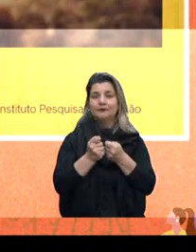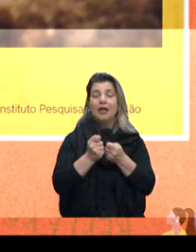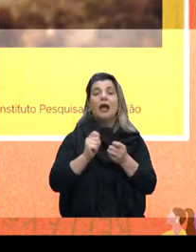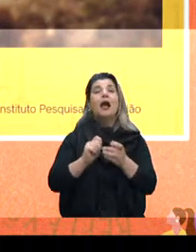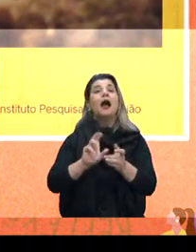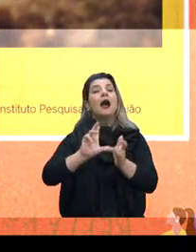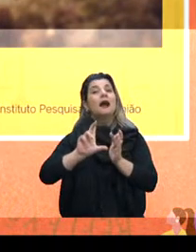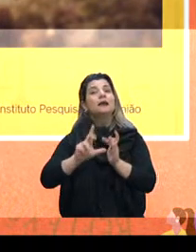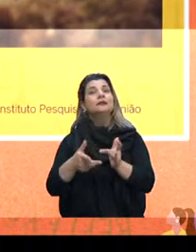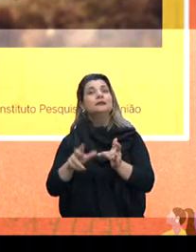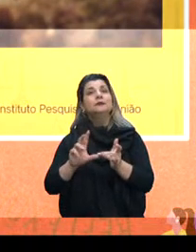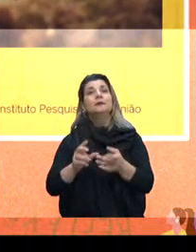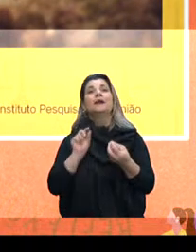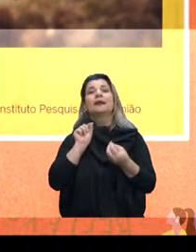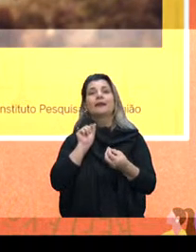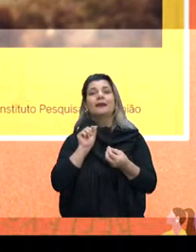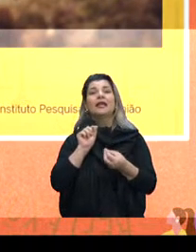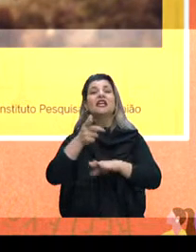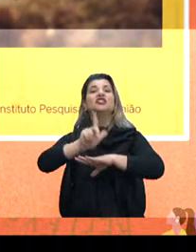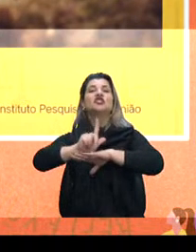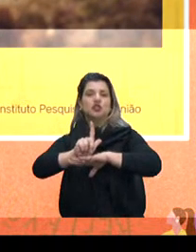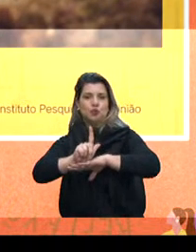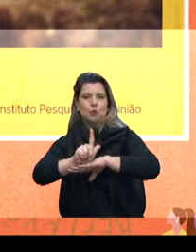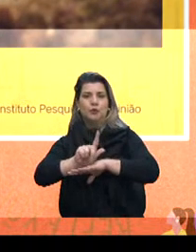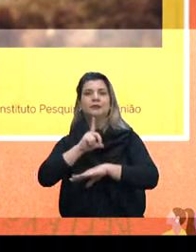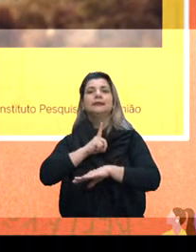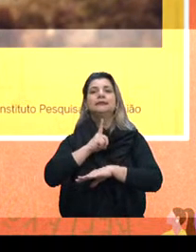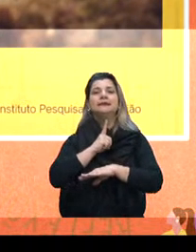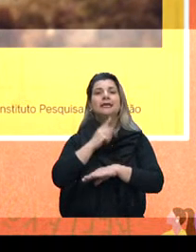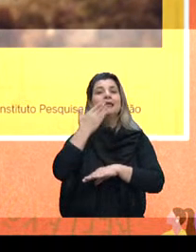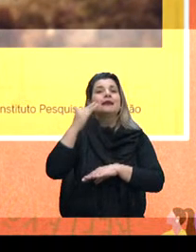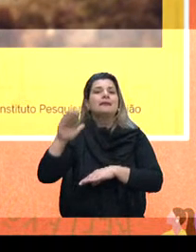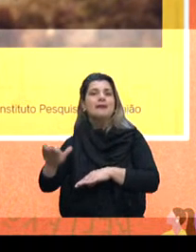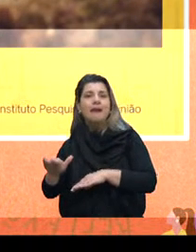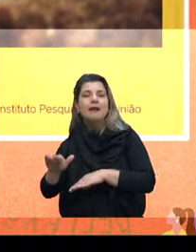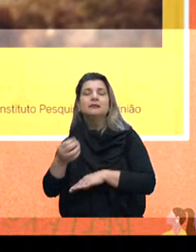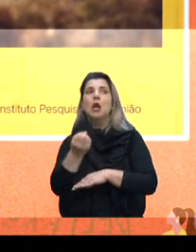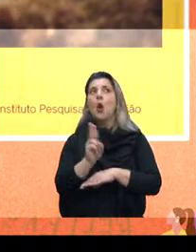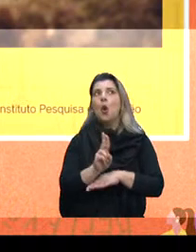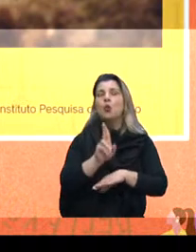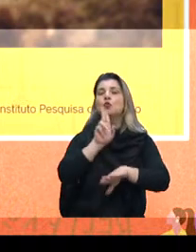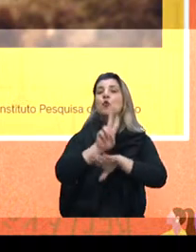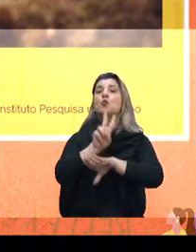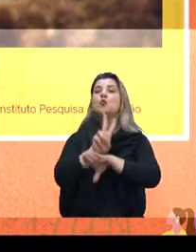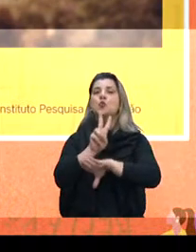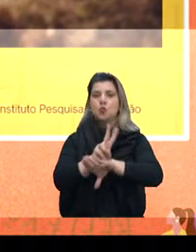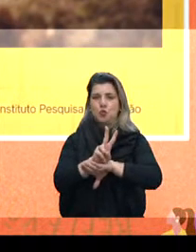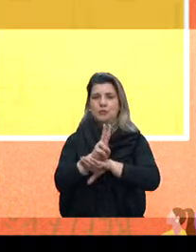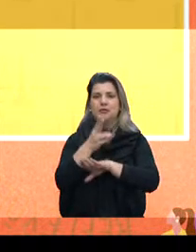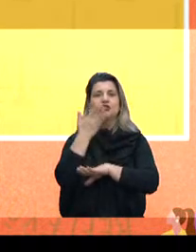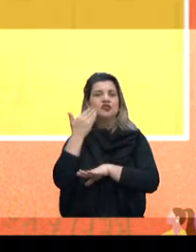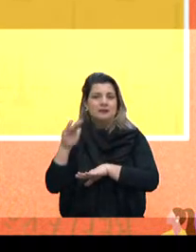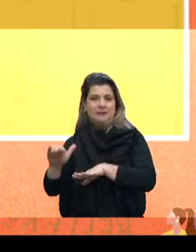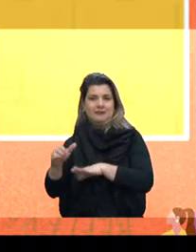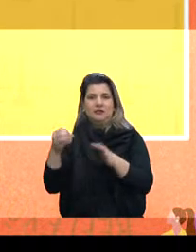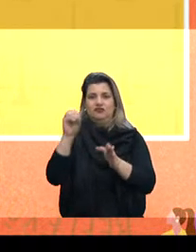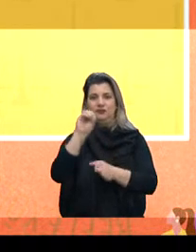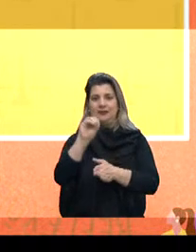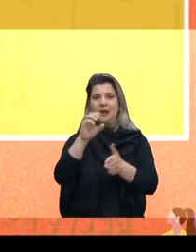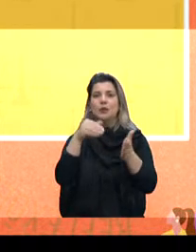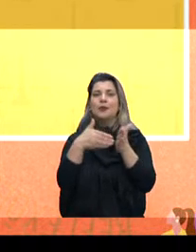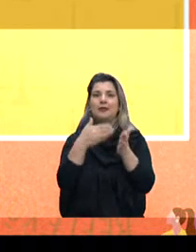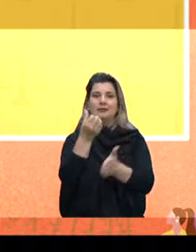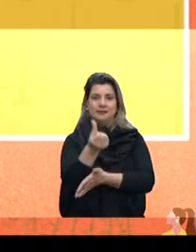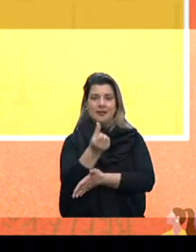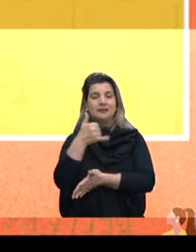específicas para quem é gestor, para quem tem criança ou é tutor de criança de 0 a 6 anos. 23